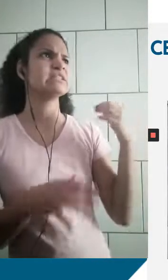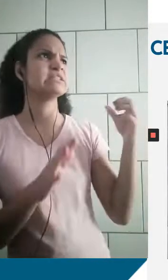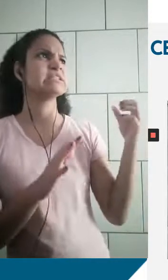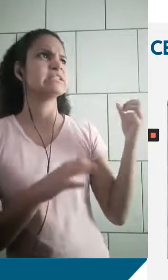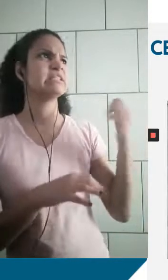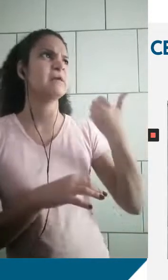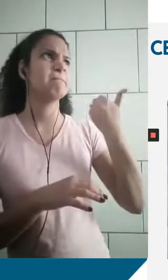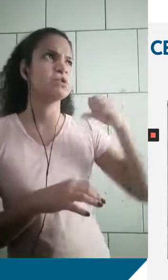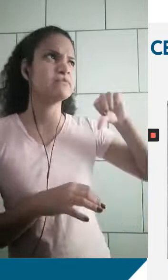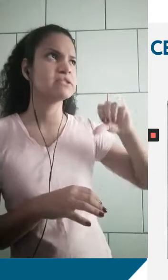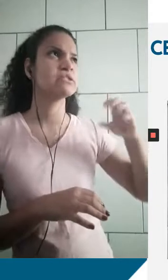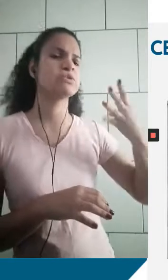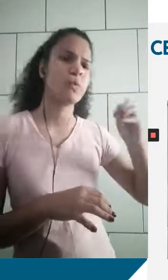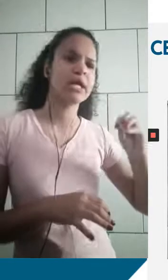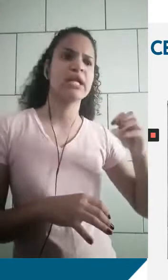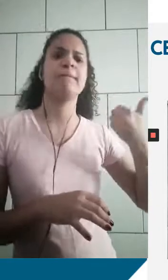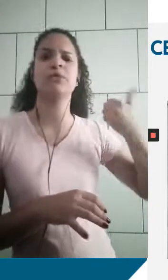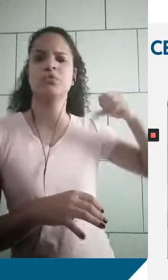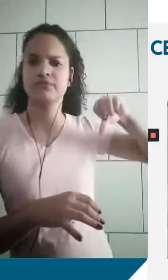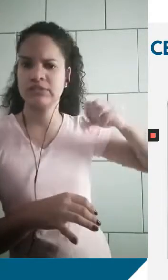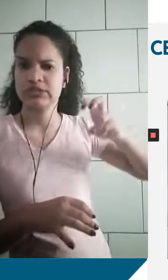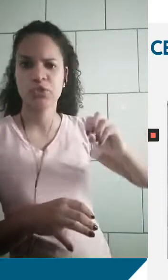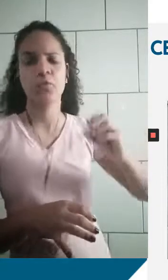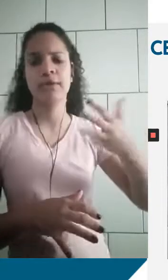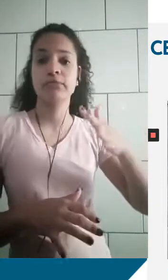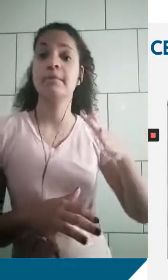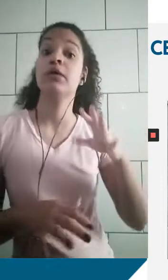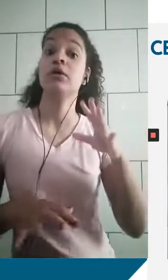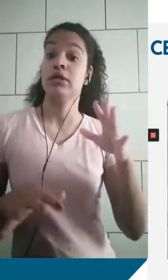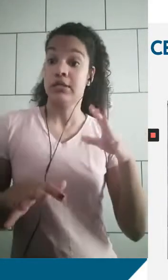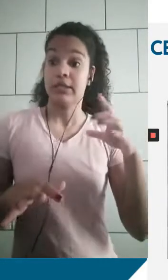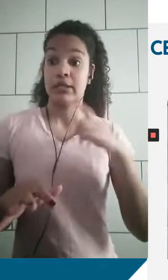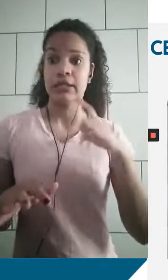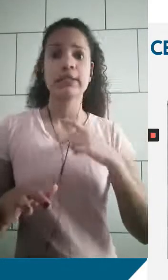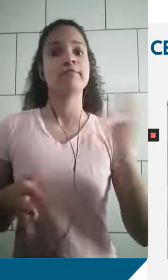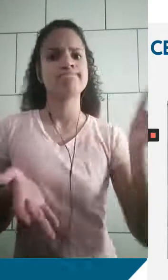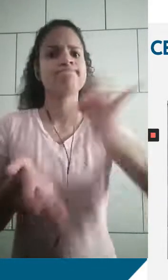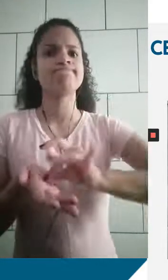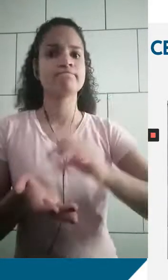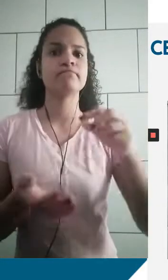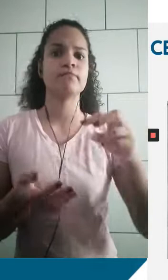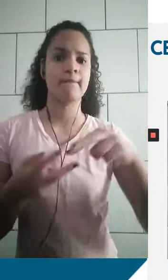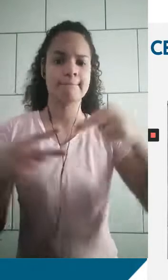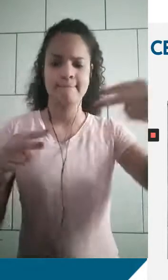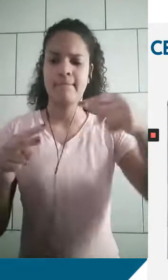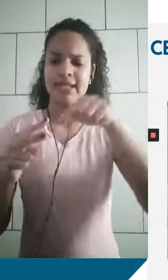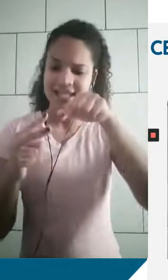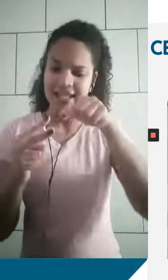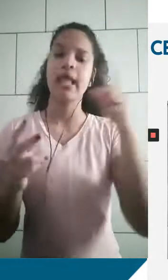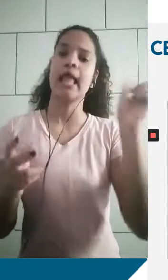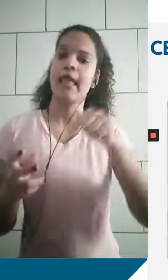40, década de 50, de que o DNA é realmente o material genético das células. E aí nós temos à